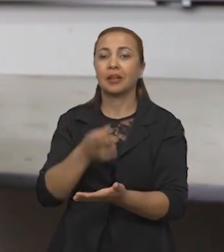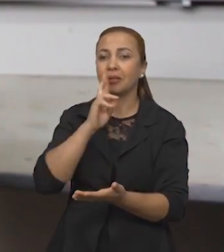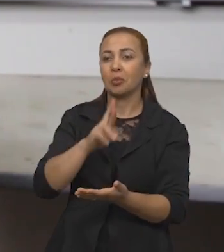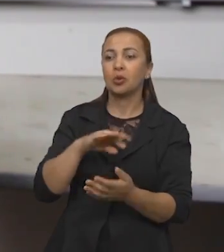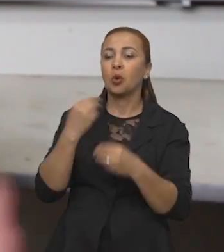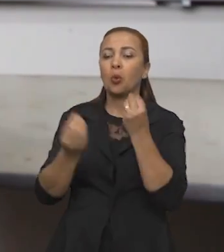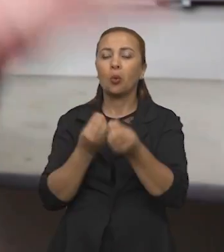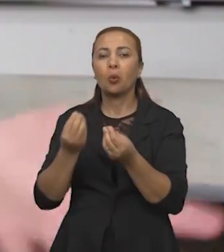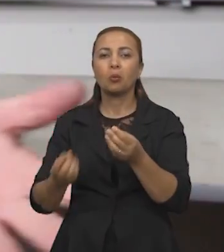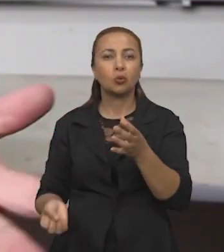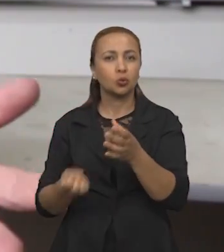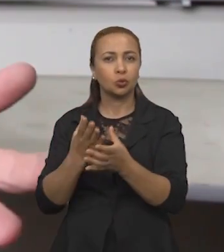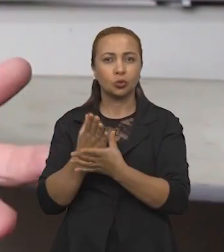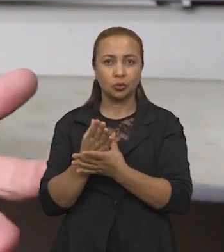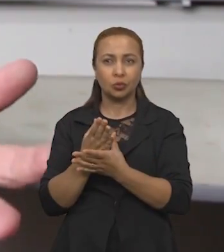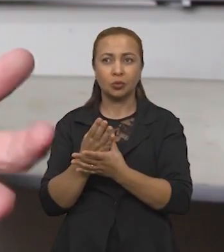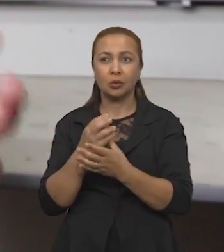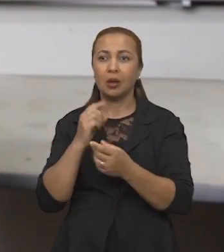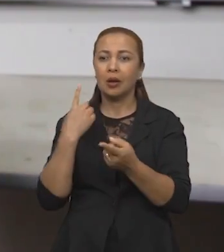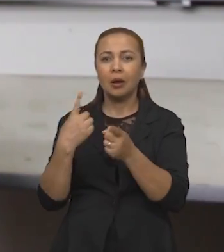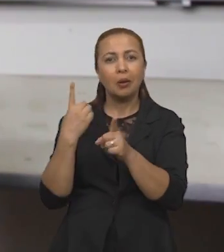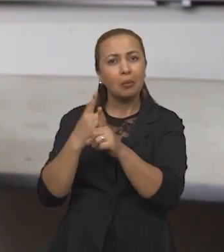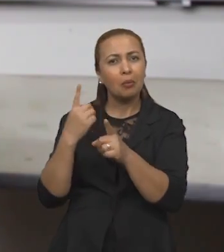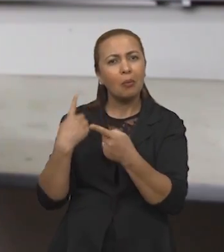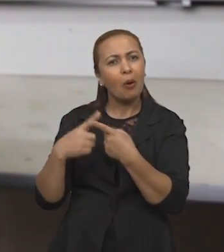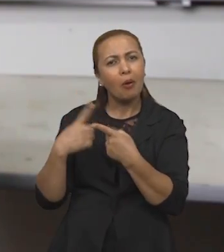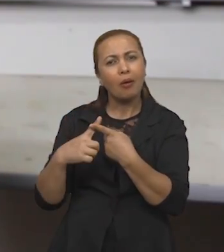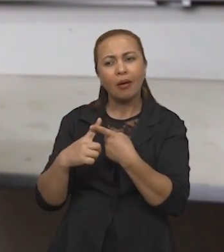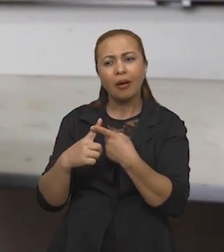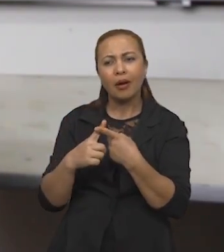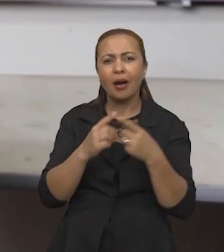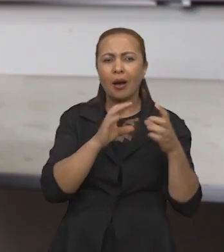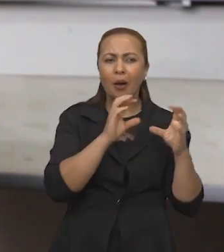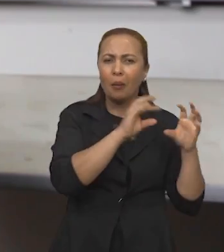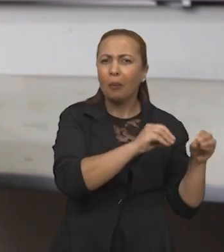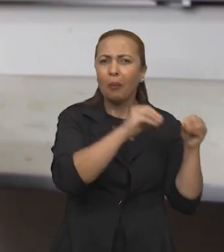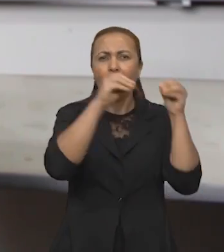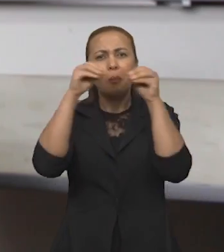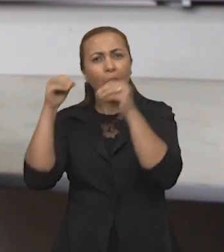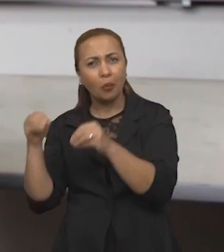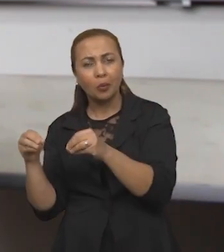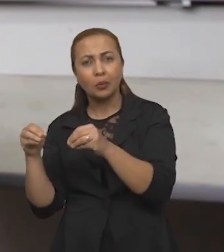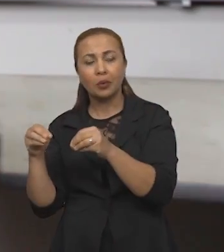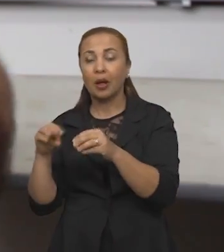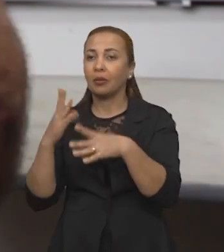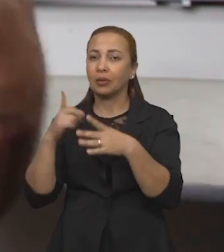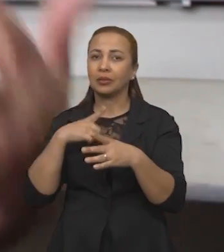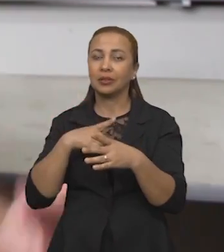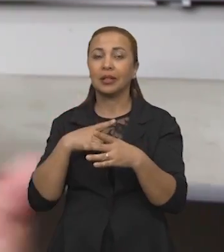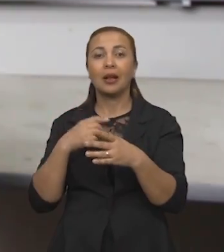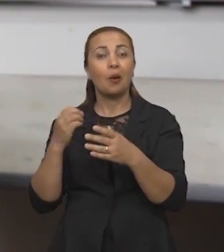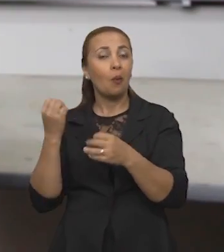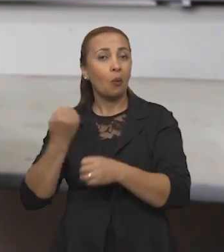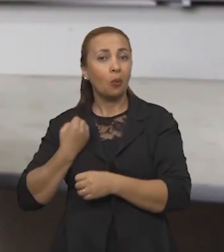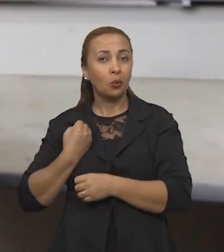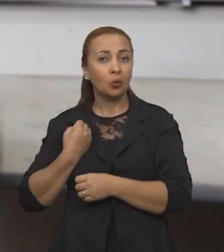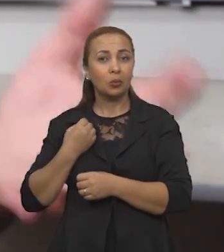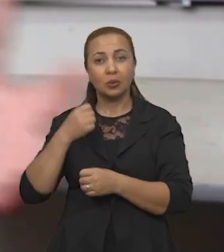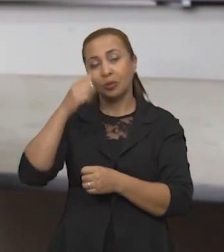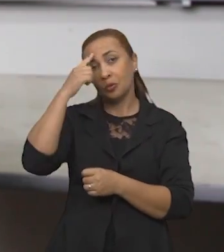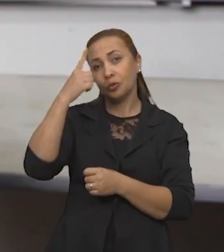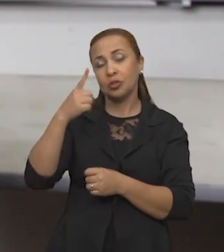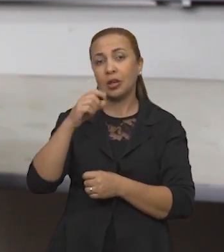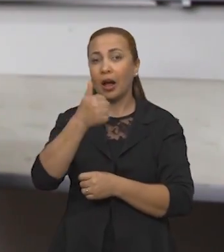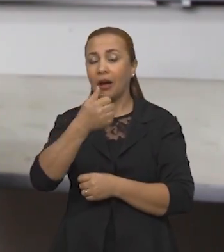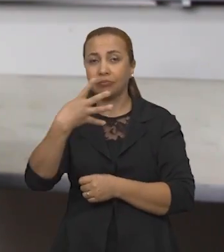é eles chegaram e por que chegaram naquela região quando a gente conseguir obter pelo menos uma datação de carbono de 14,